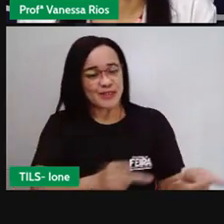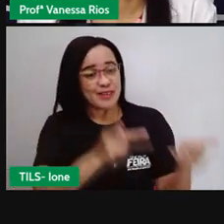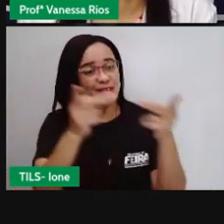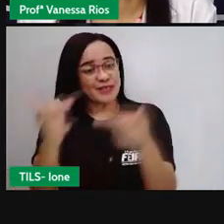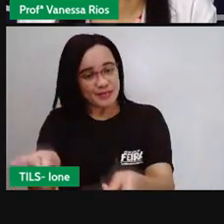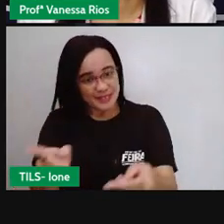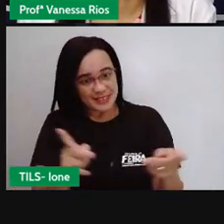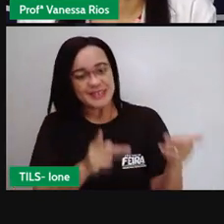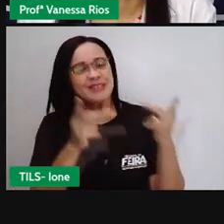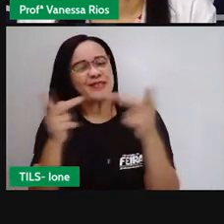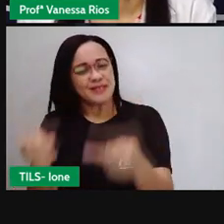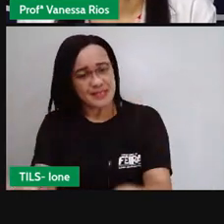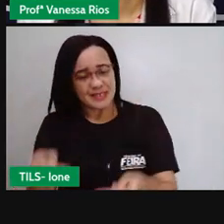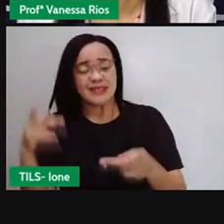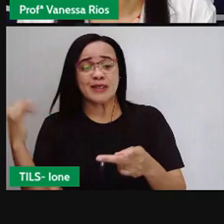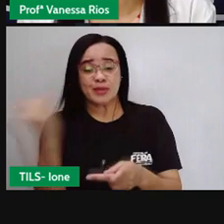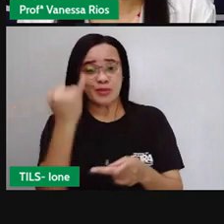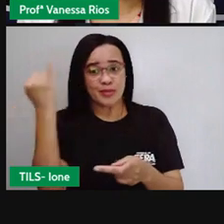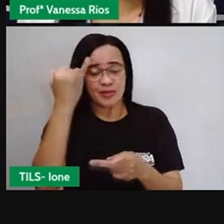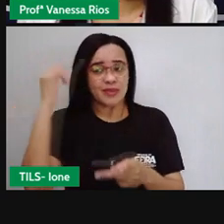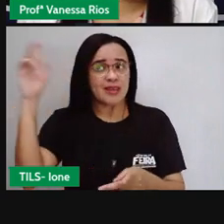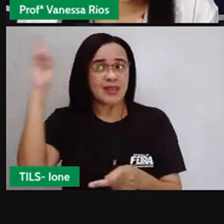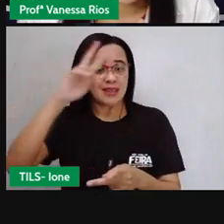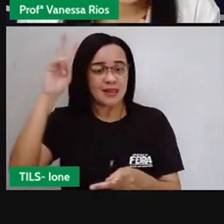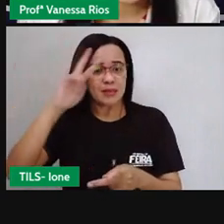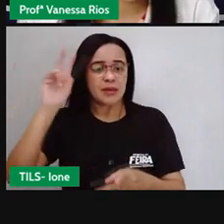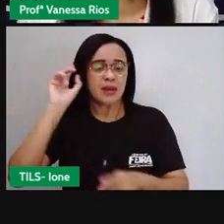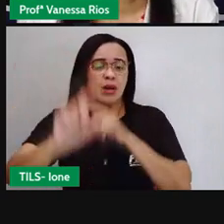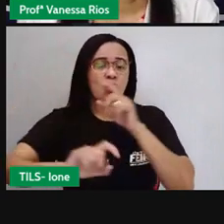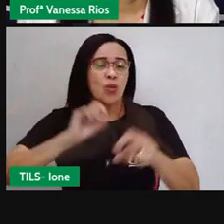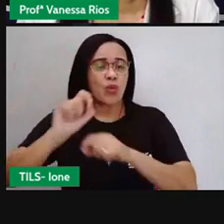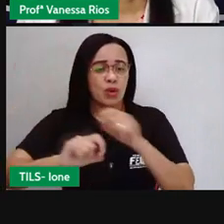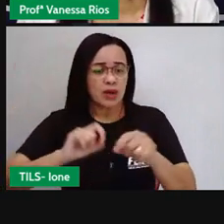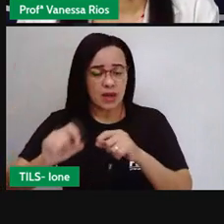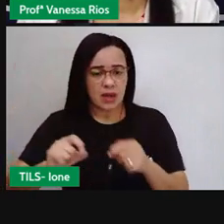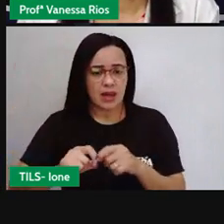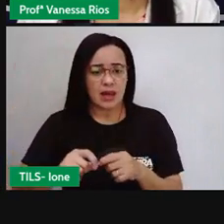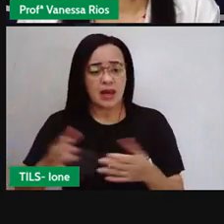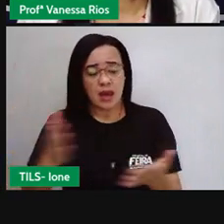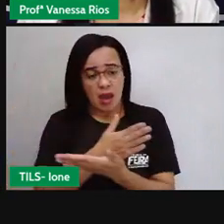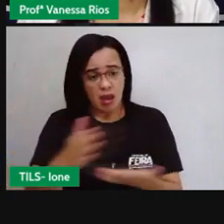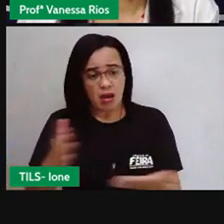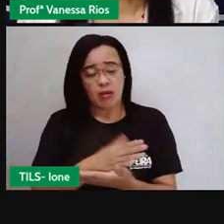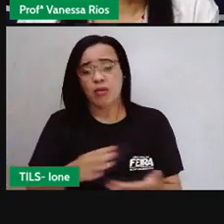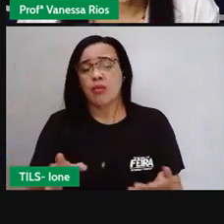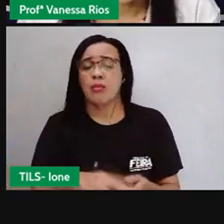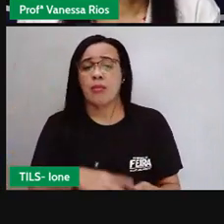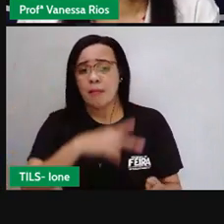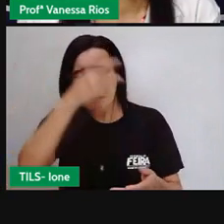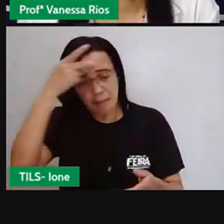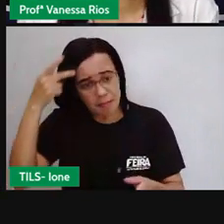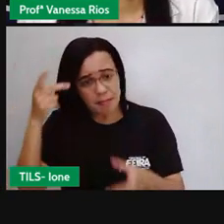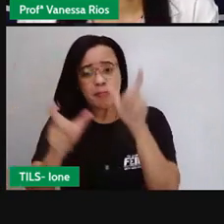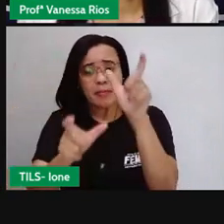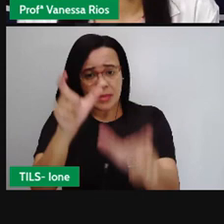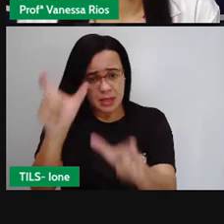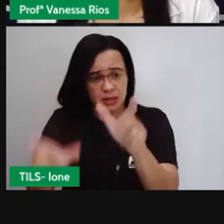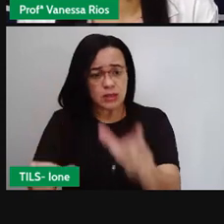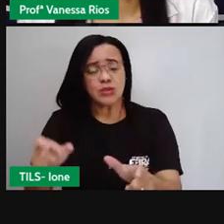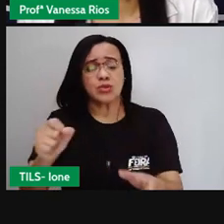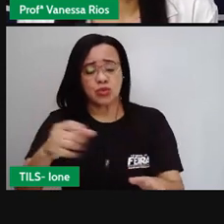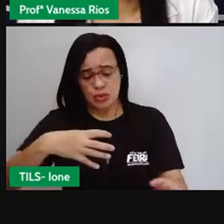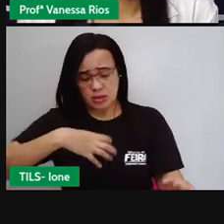gente lembrar que são pessoas da própria Bahia, do próprio Brasil, né? Mas o